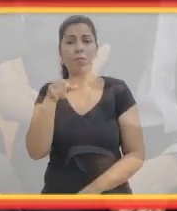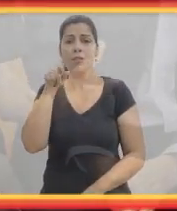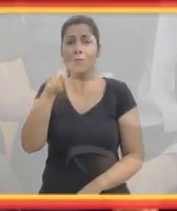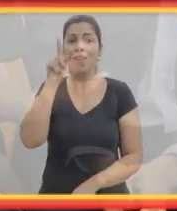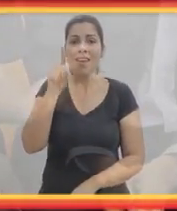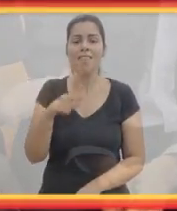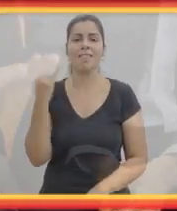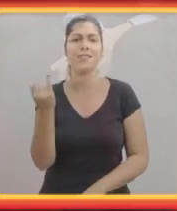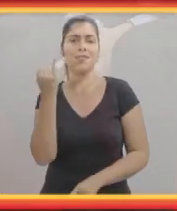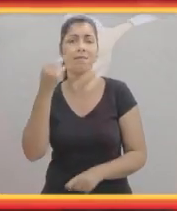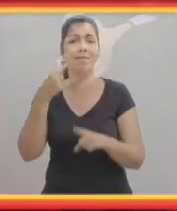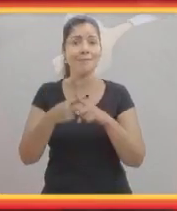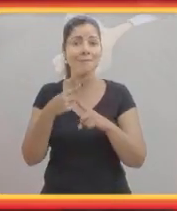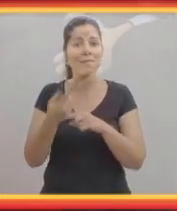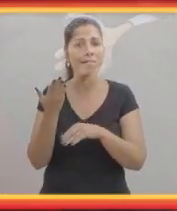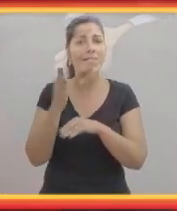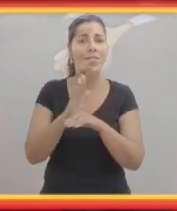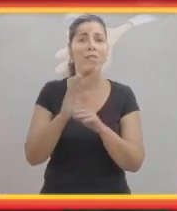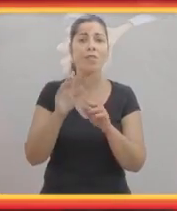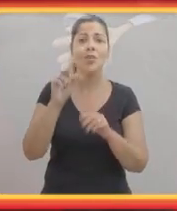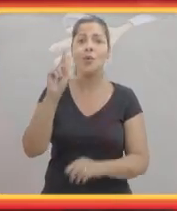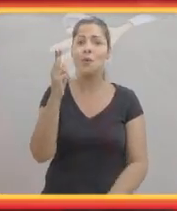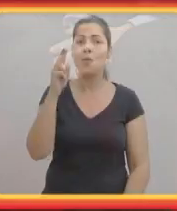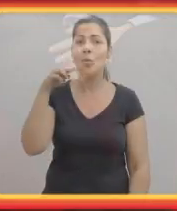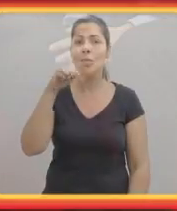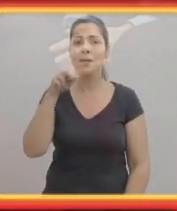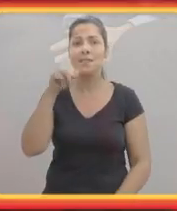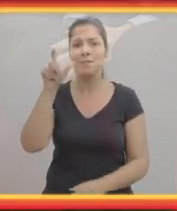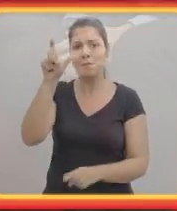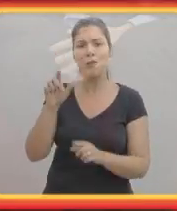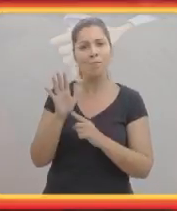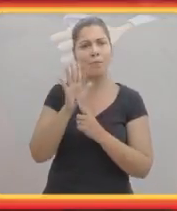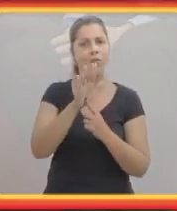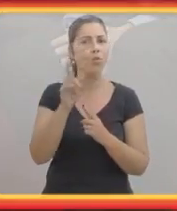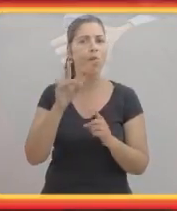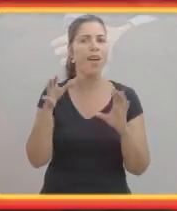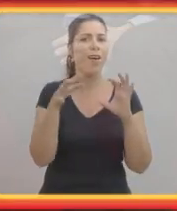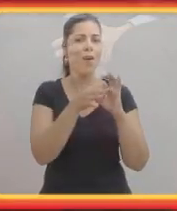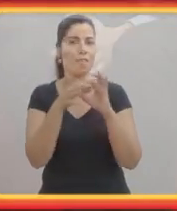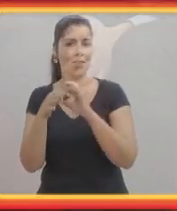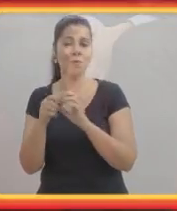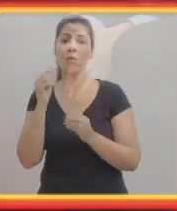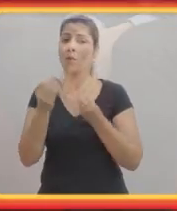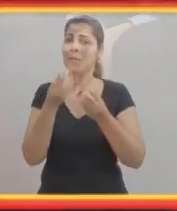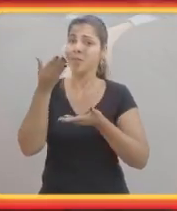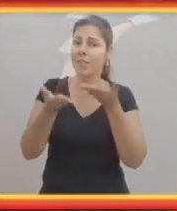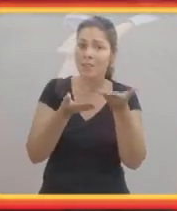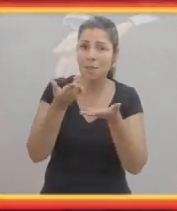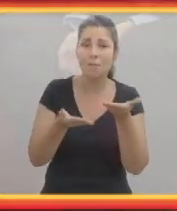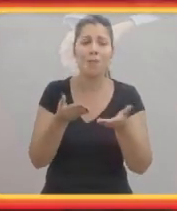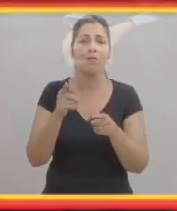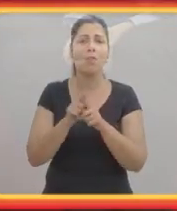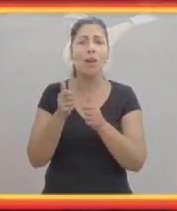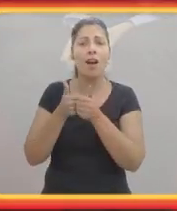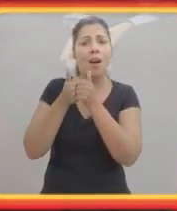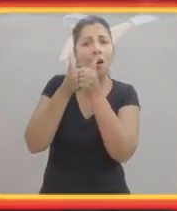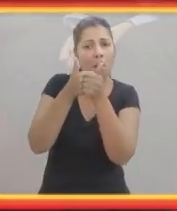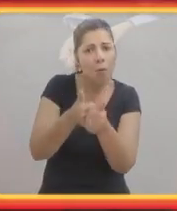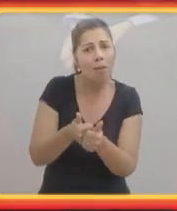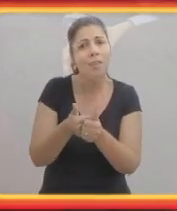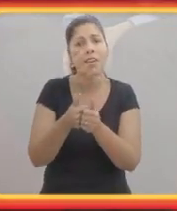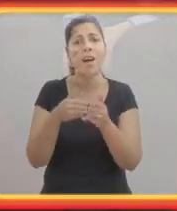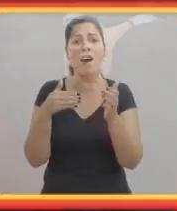que existe a pessoa. E isso é muito importante porque ajuda a humanizar não só o contexto, como o